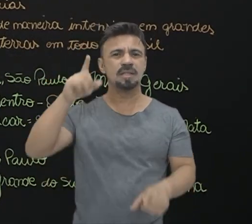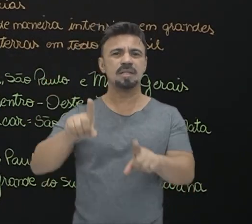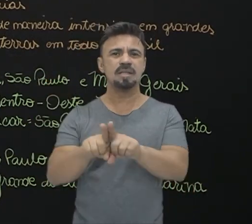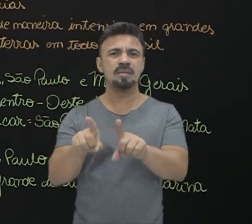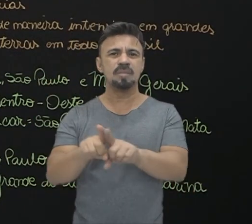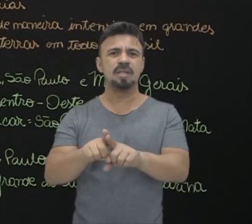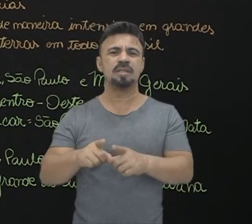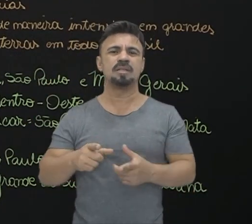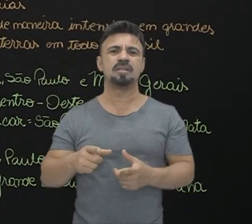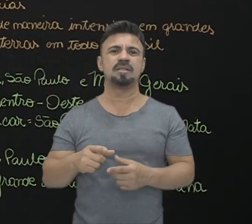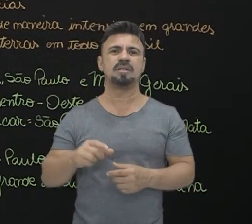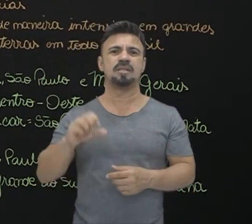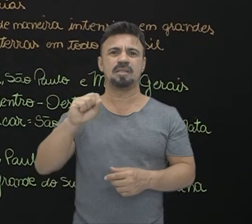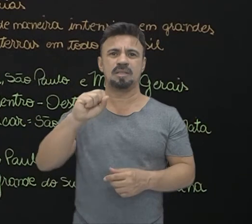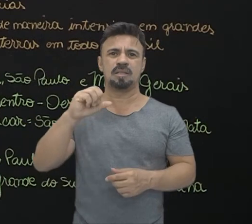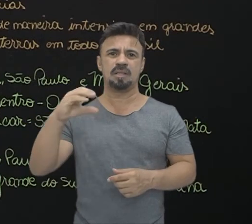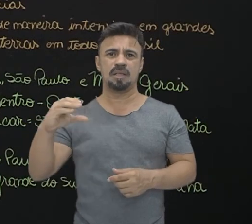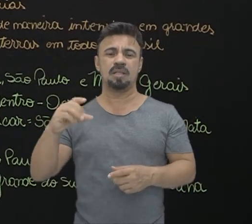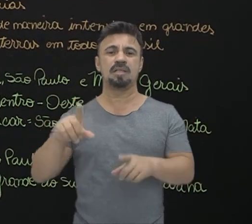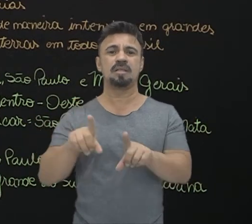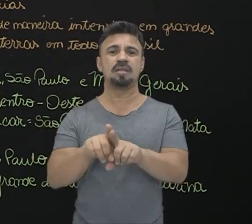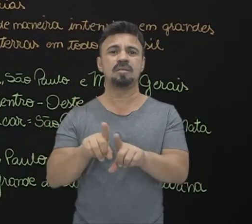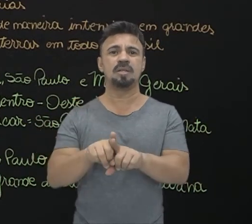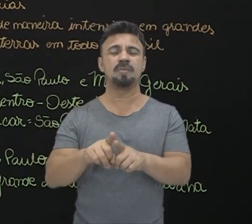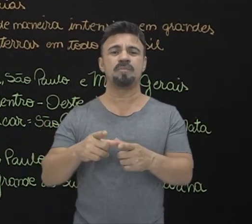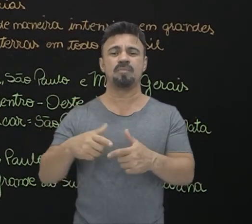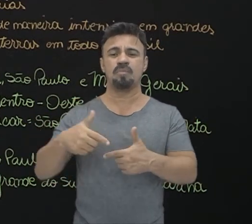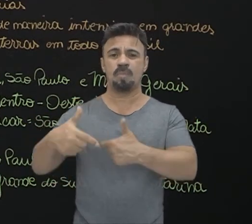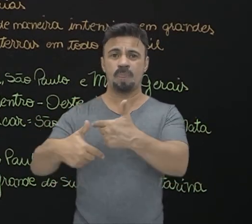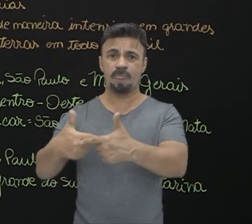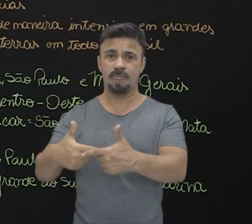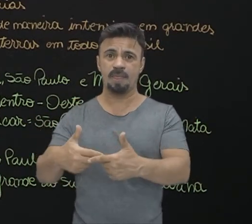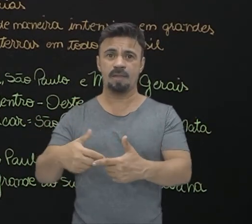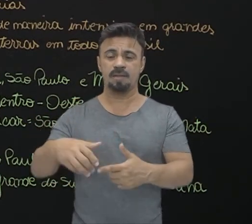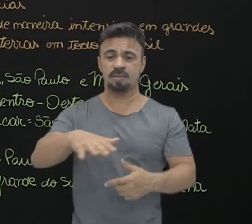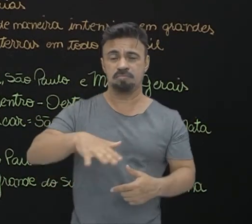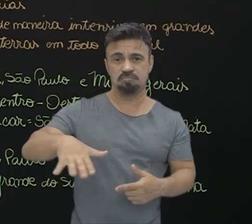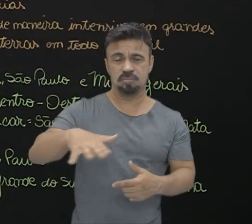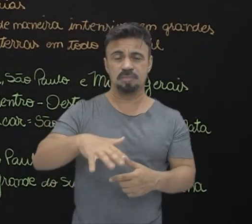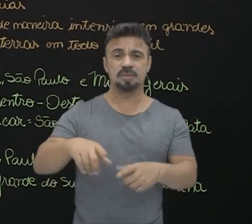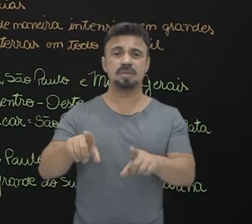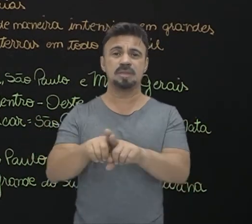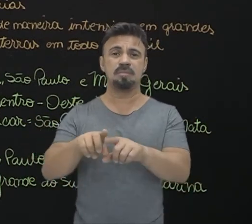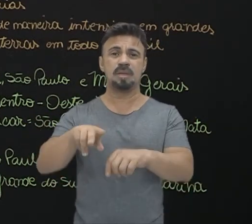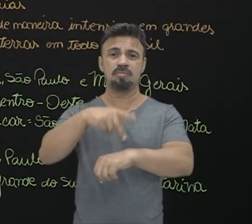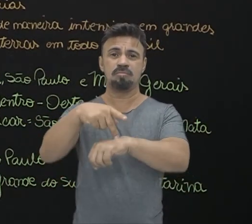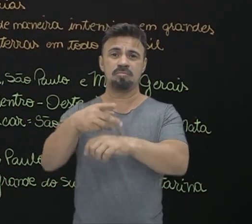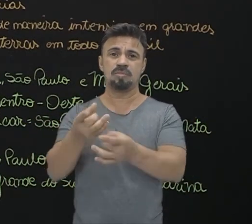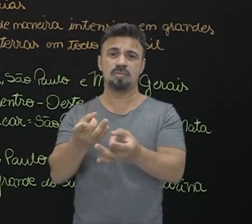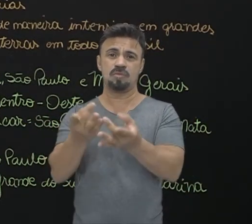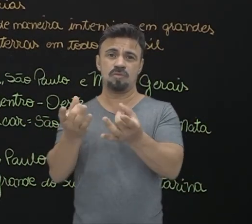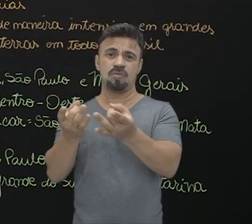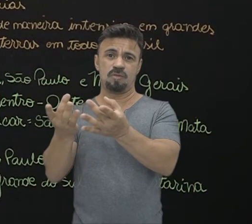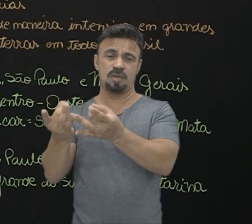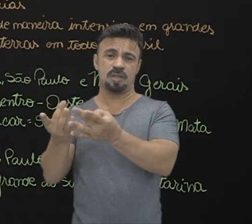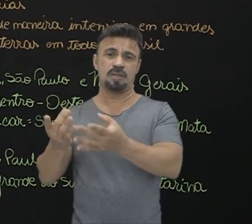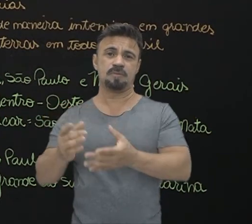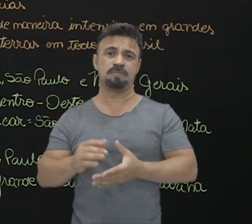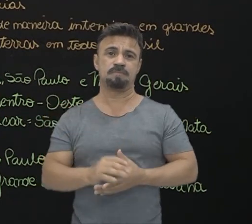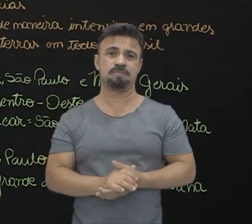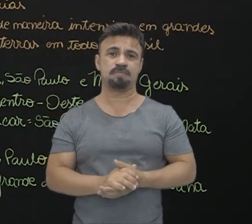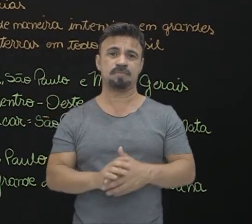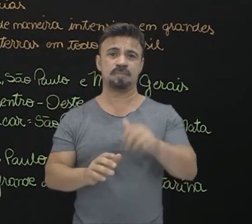abastecer toda a nossa necessidade aqui, mas também a América Latina e a parte da Ásia que